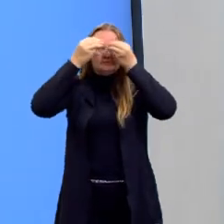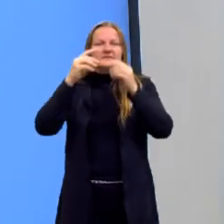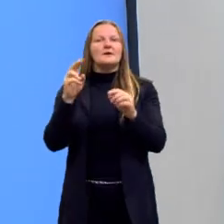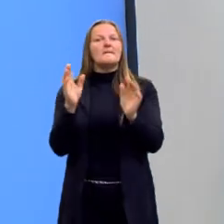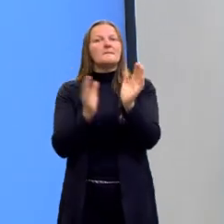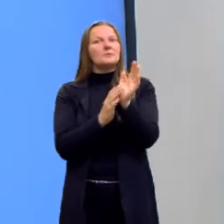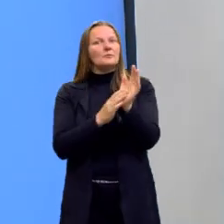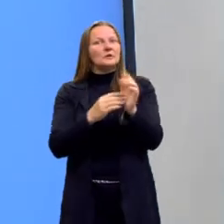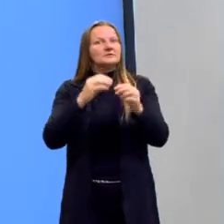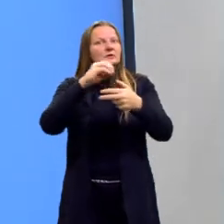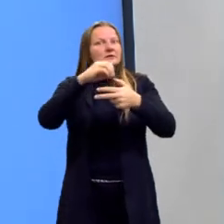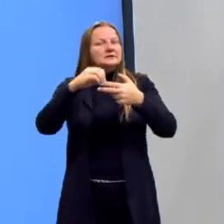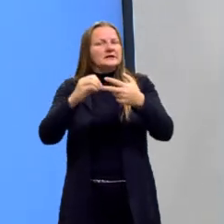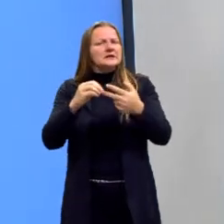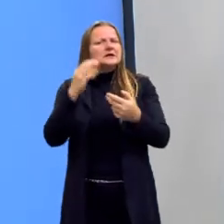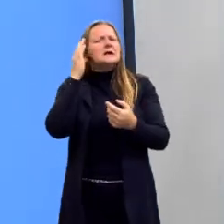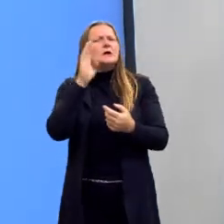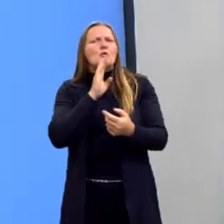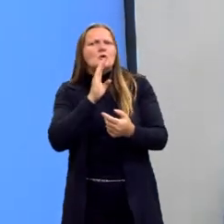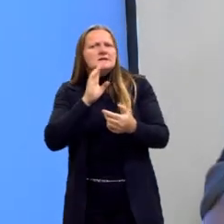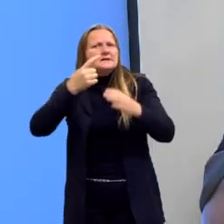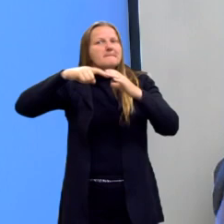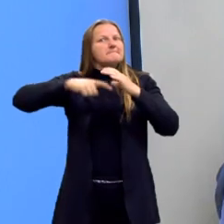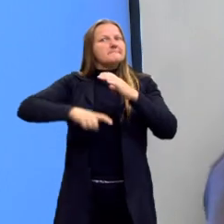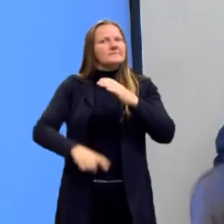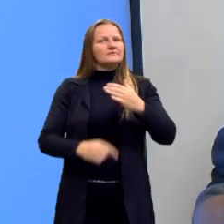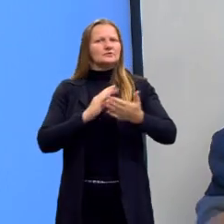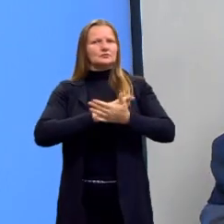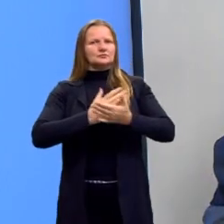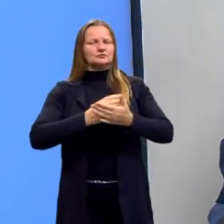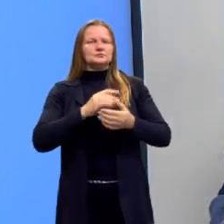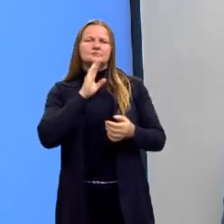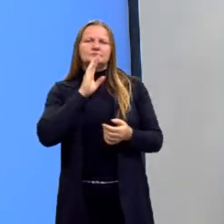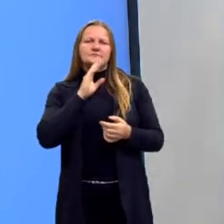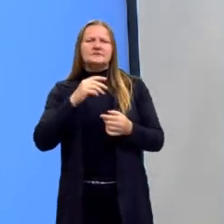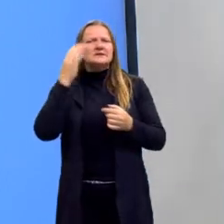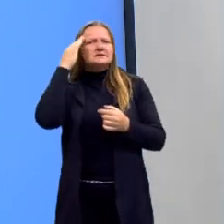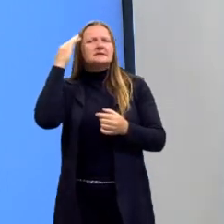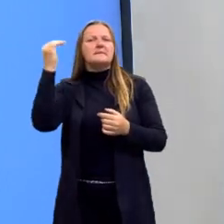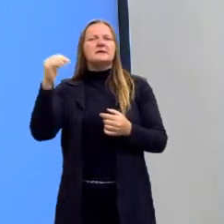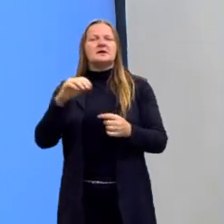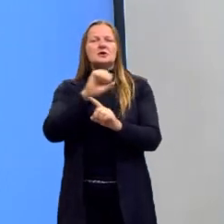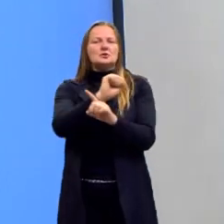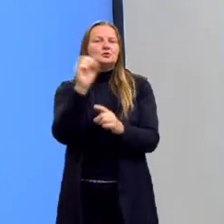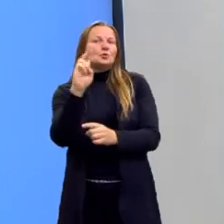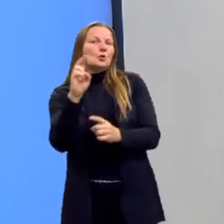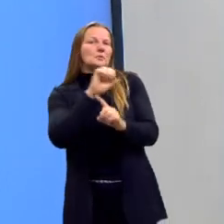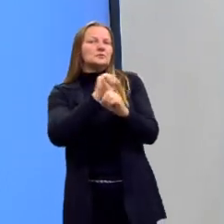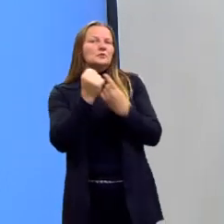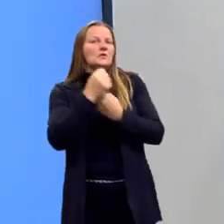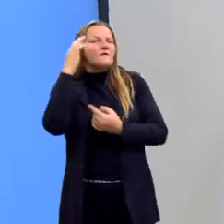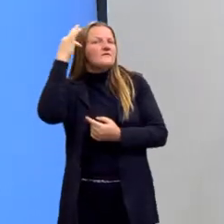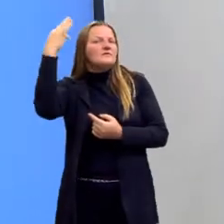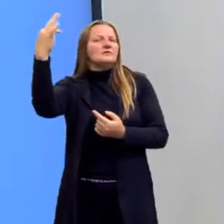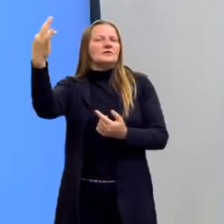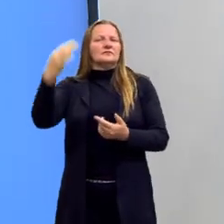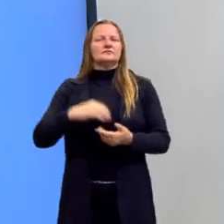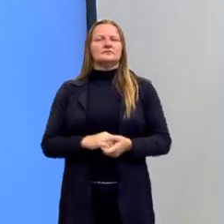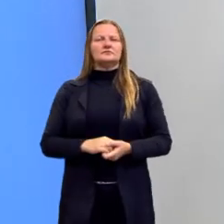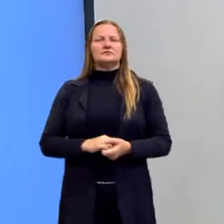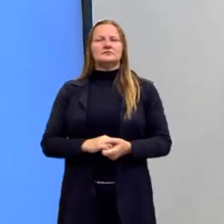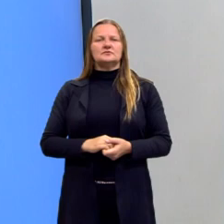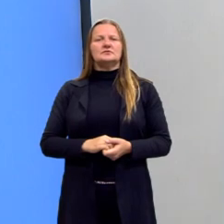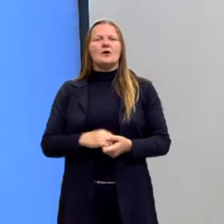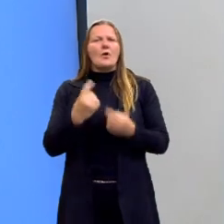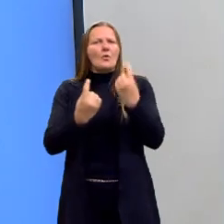proposta do Enem é interpretação. É claro que vai precisar saber o nome de algum sociólogo, um filósofo,